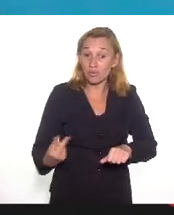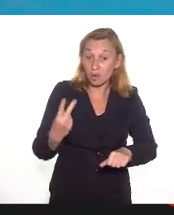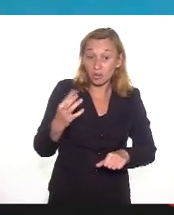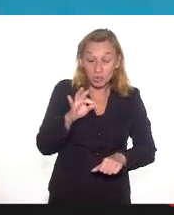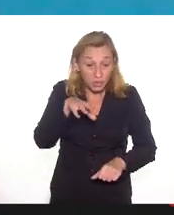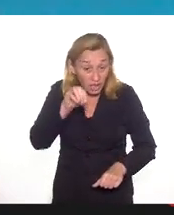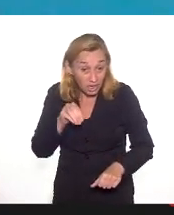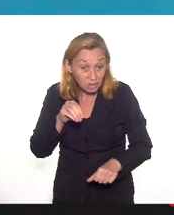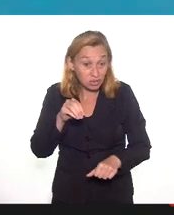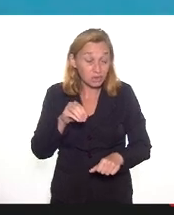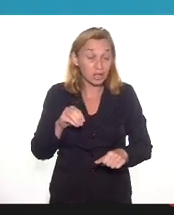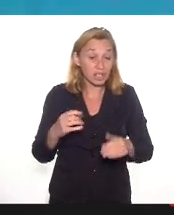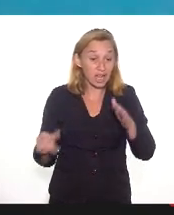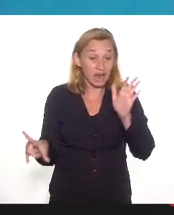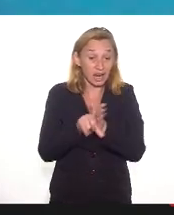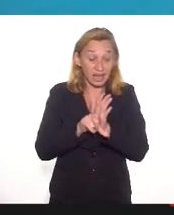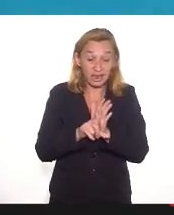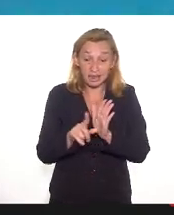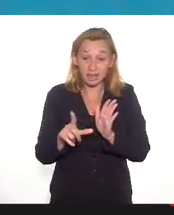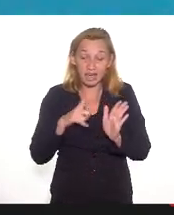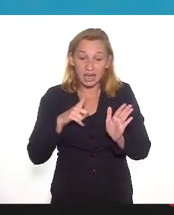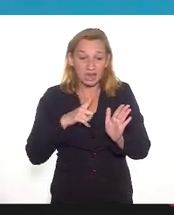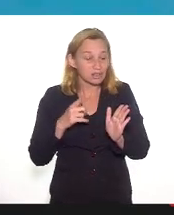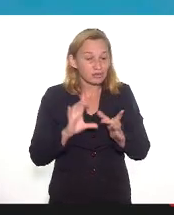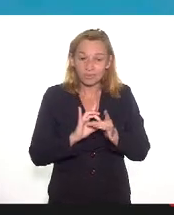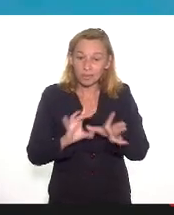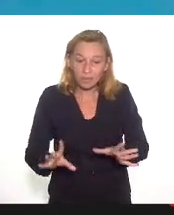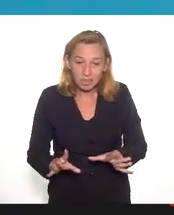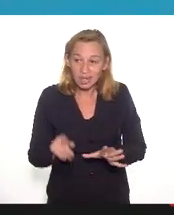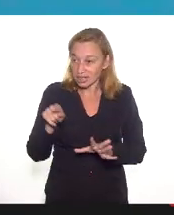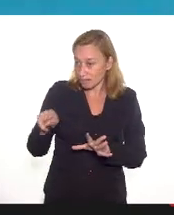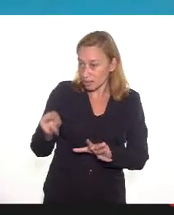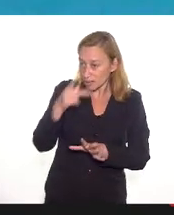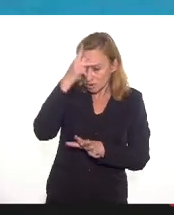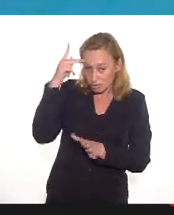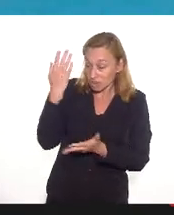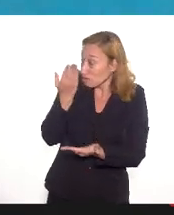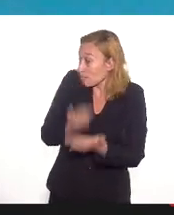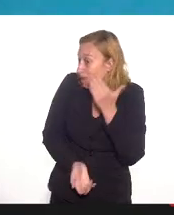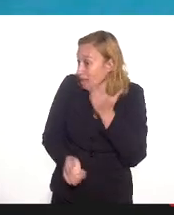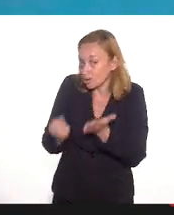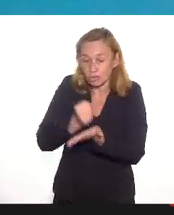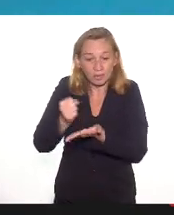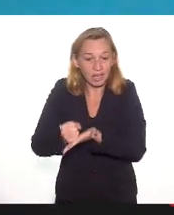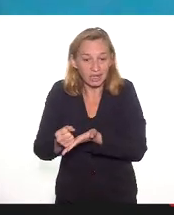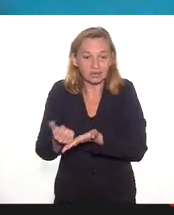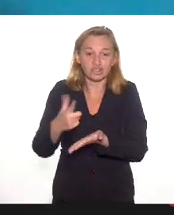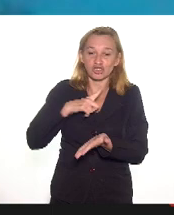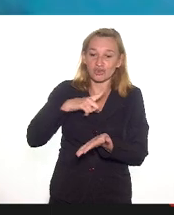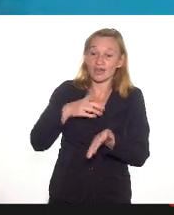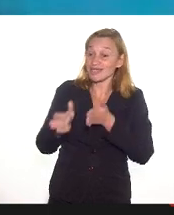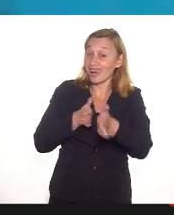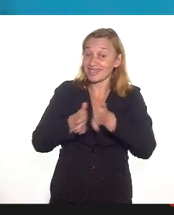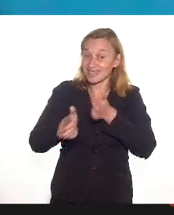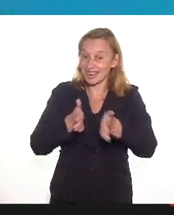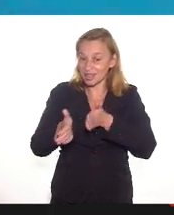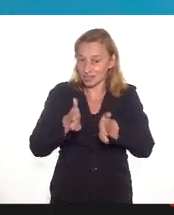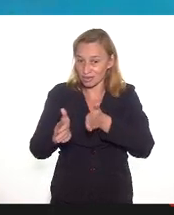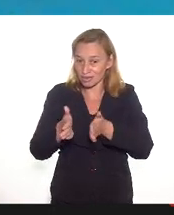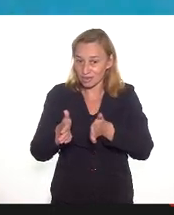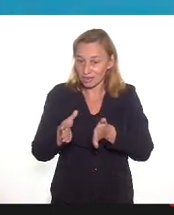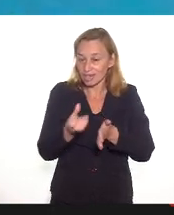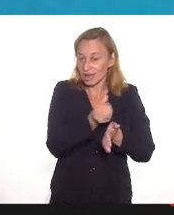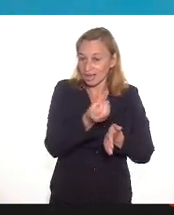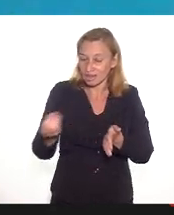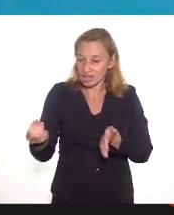impunha não permitiram que essas pessoas que foram demitidas, perderam seus contratos, tivessem então acesso a um